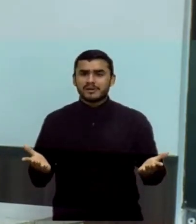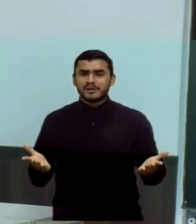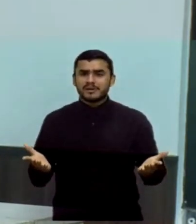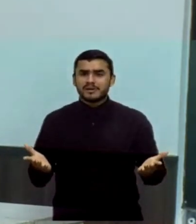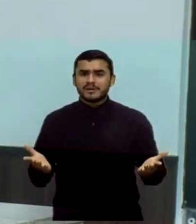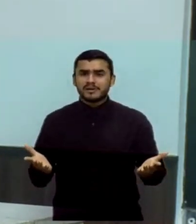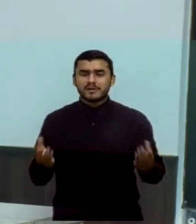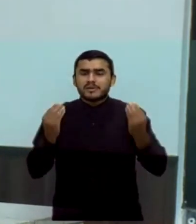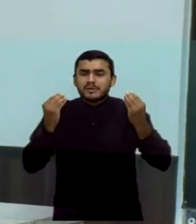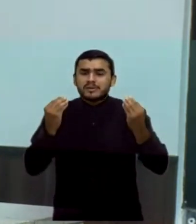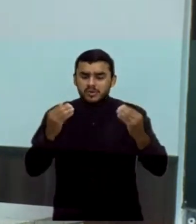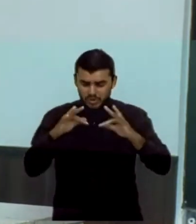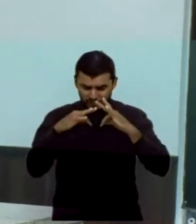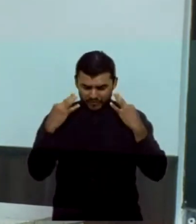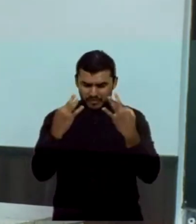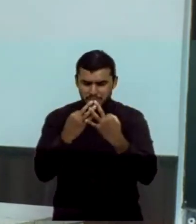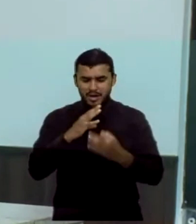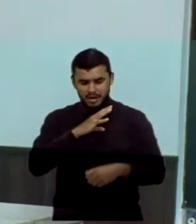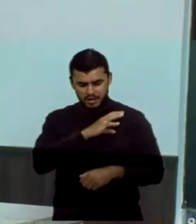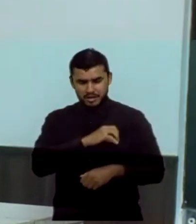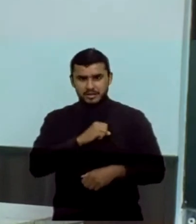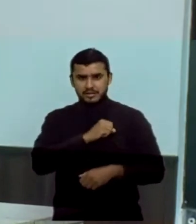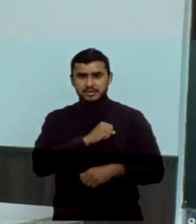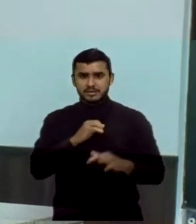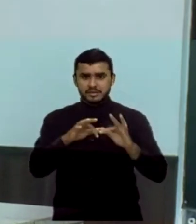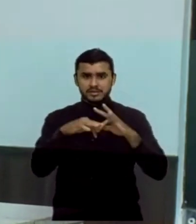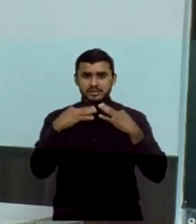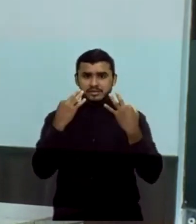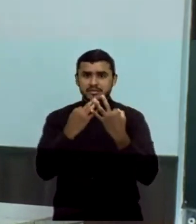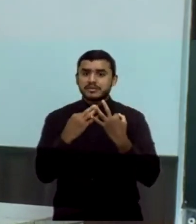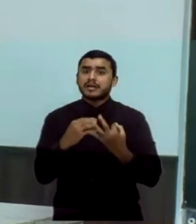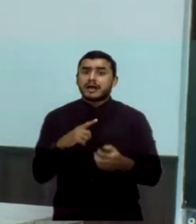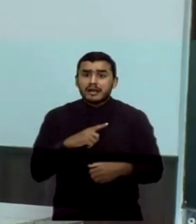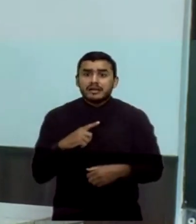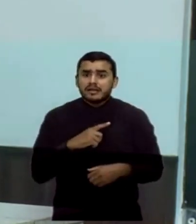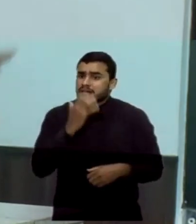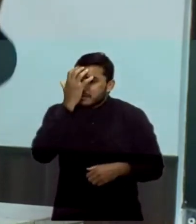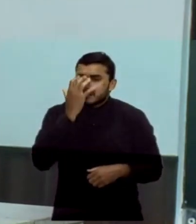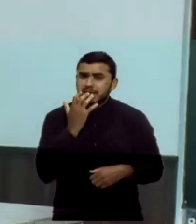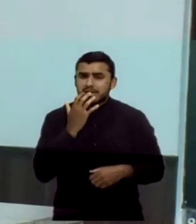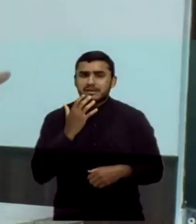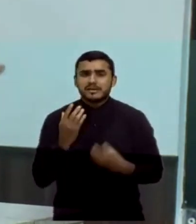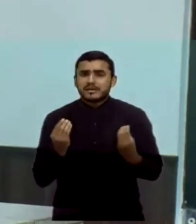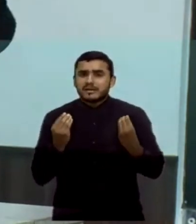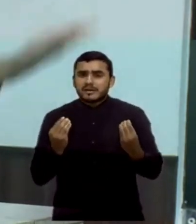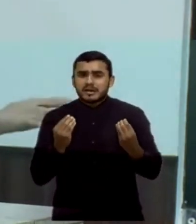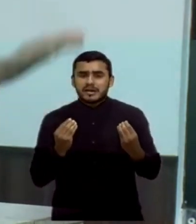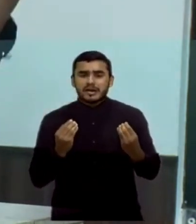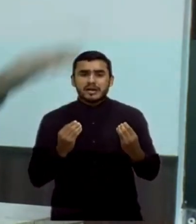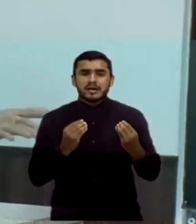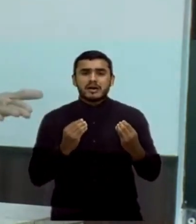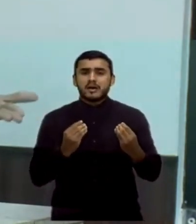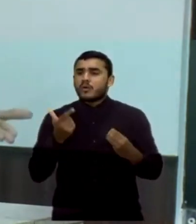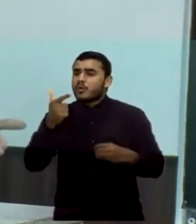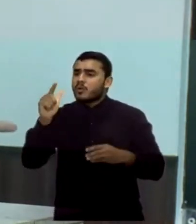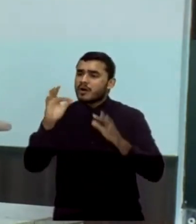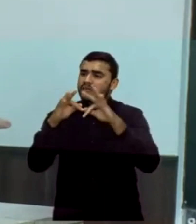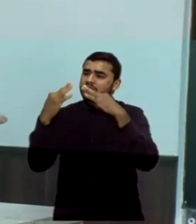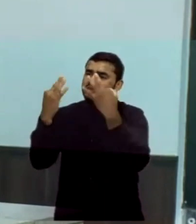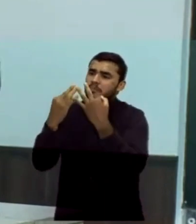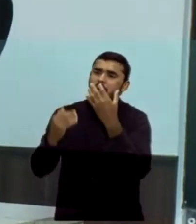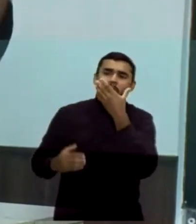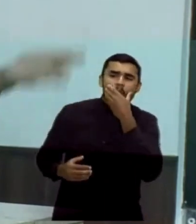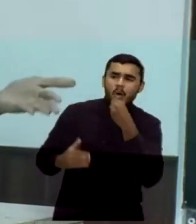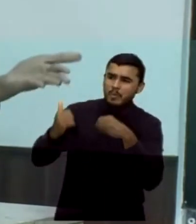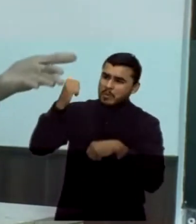Se nós nos amamos, se nós temos uma família, por que nós somos inferiores a um casal